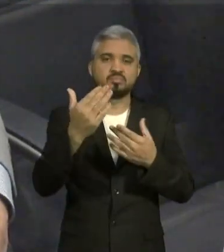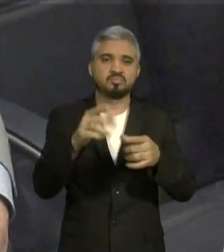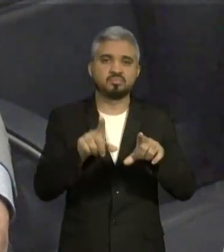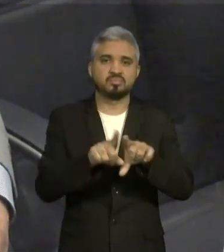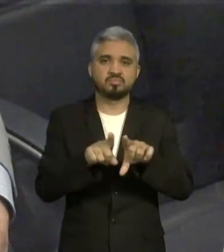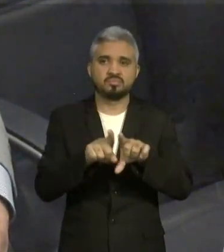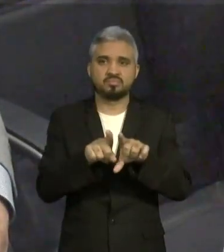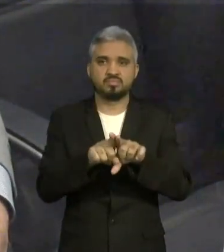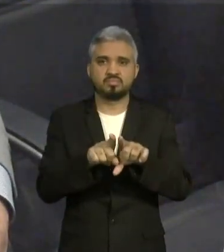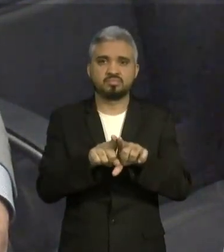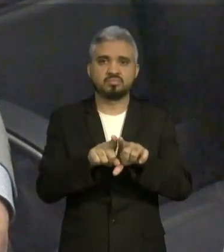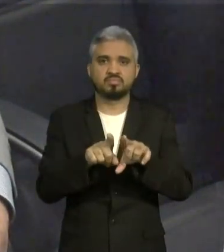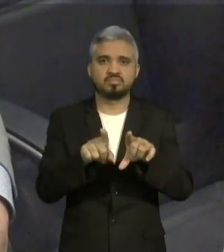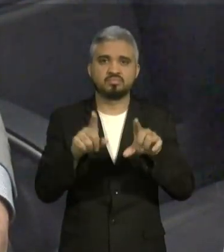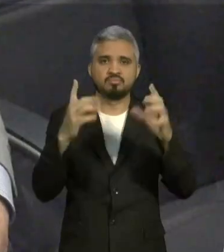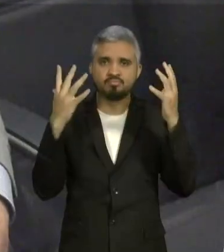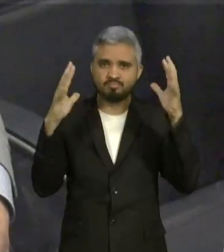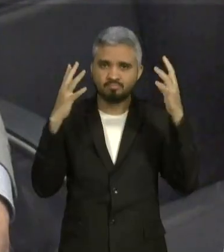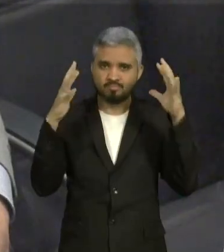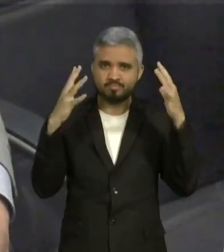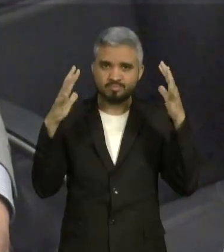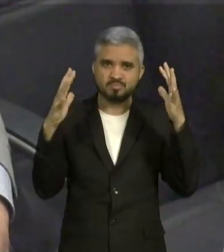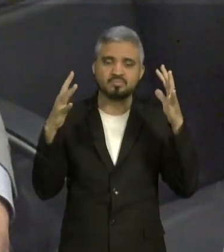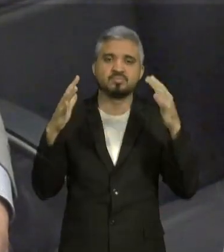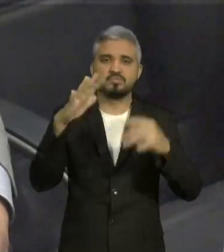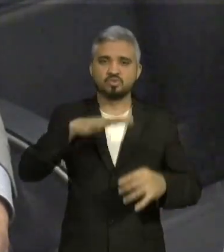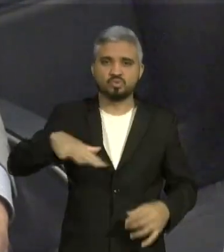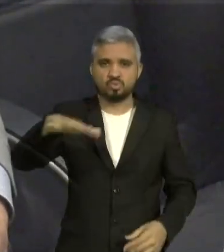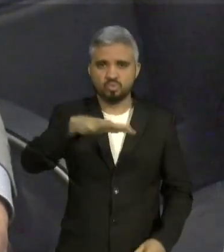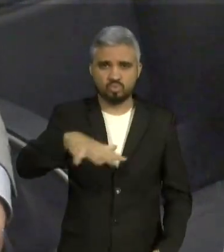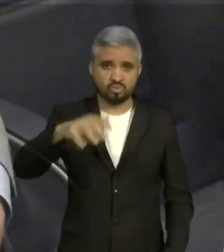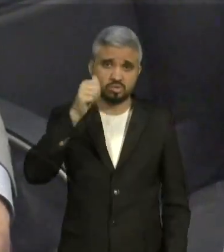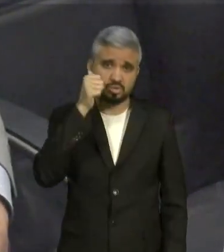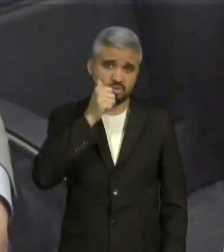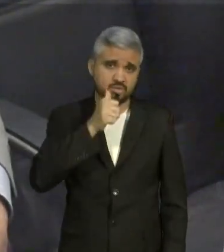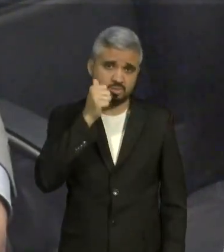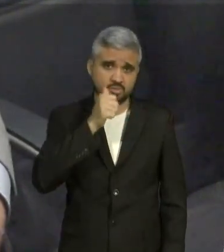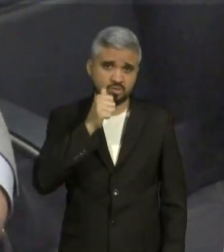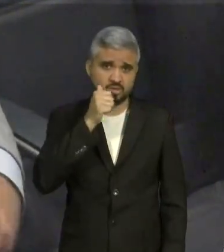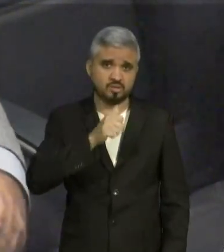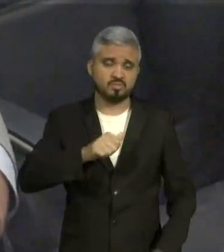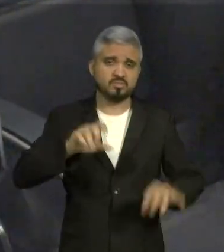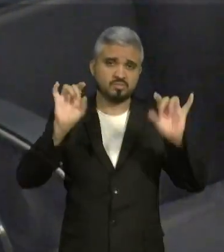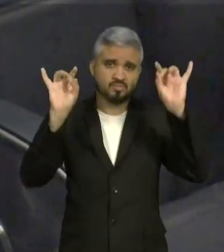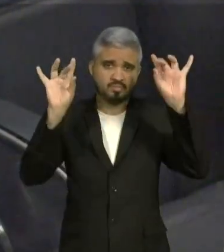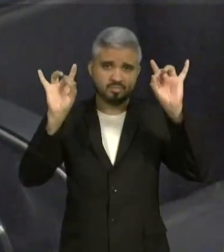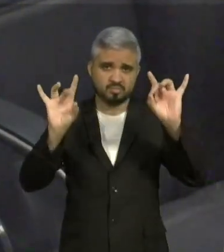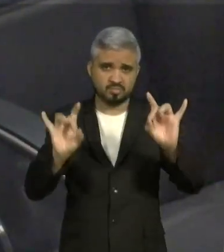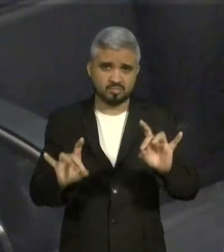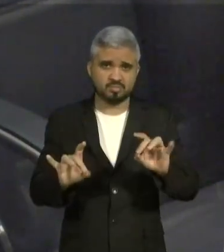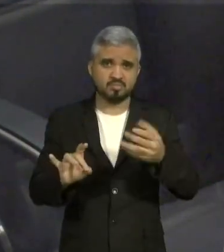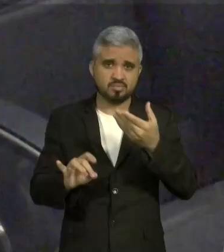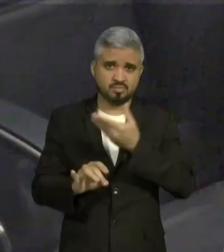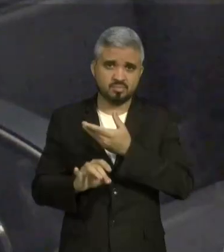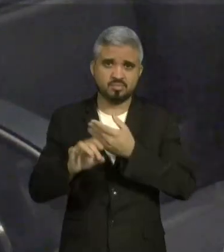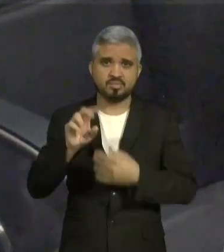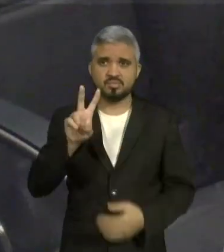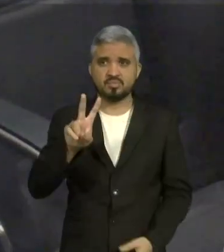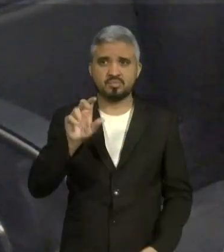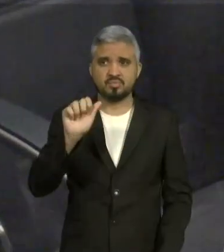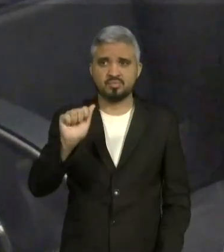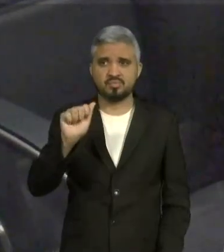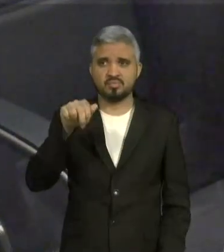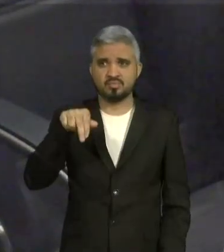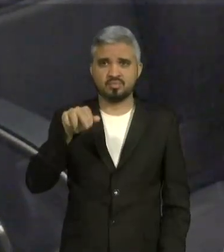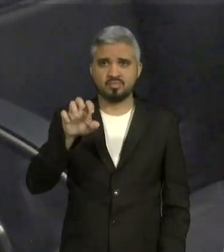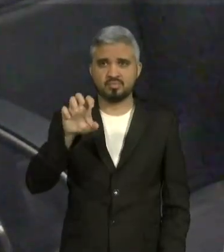também a todas as mulheres, no especial a Vanessa, porque as mulheres tiveram agora uma participação